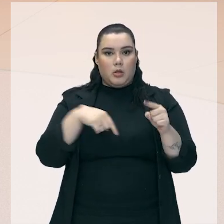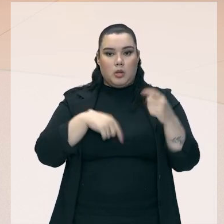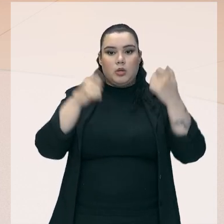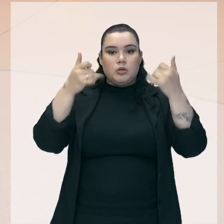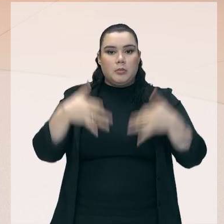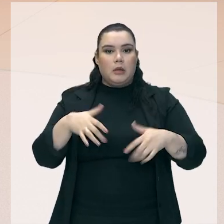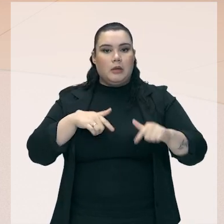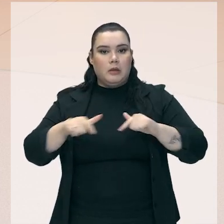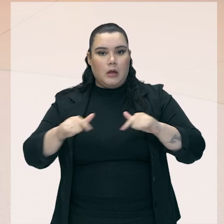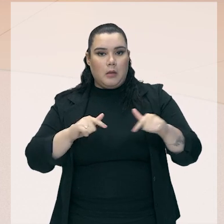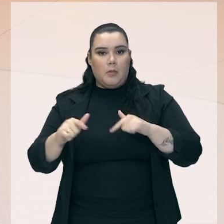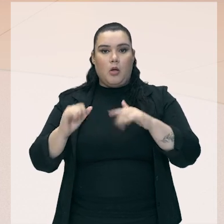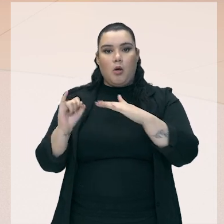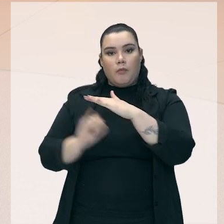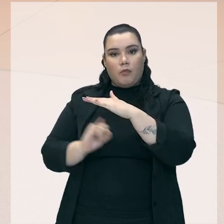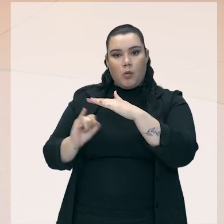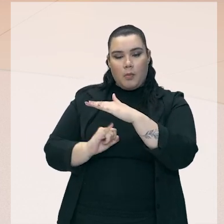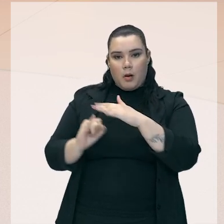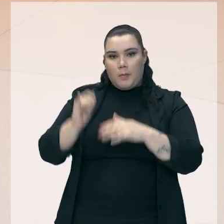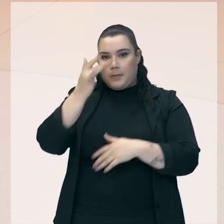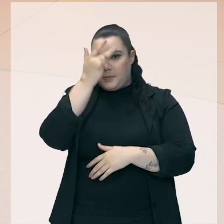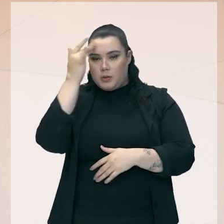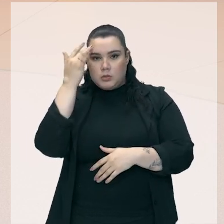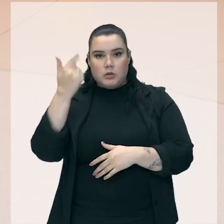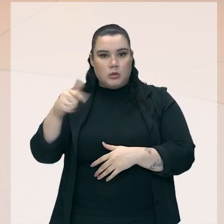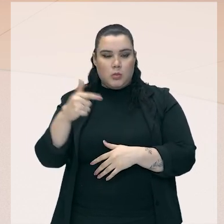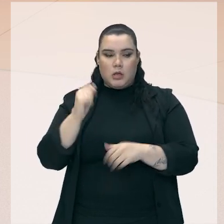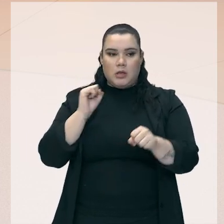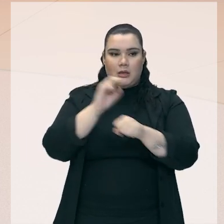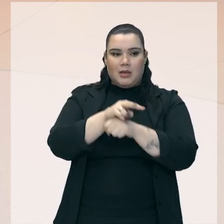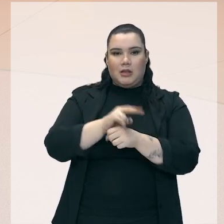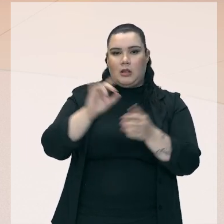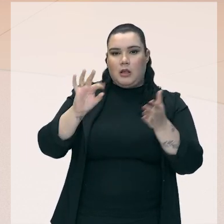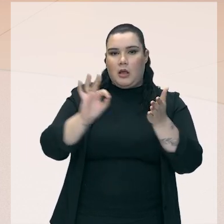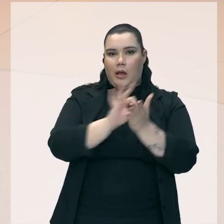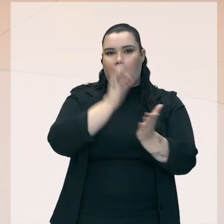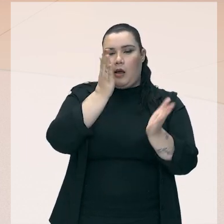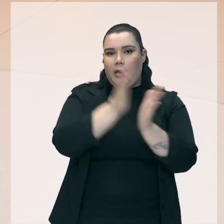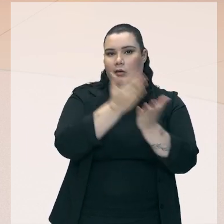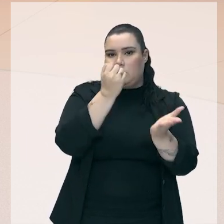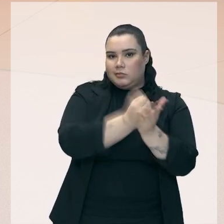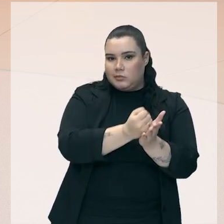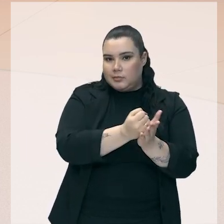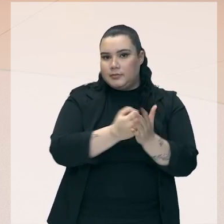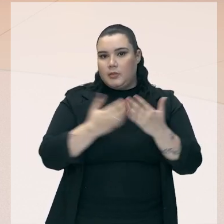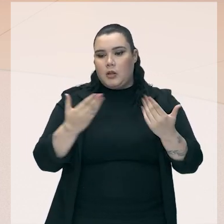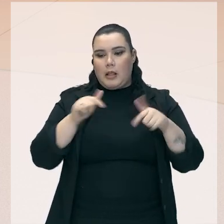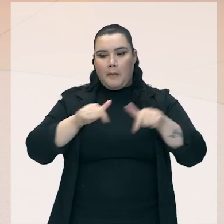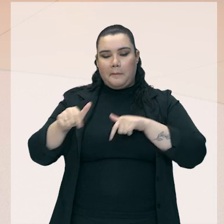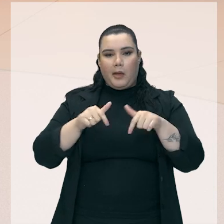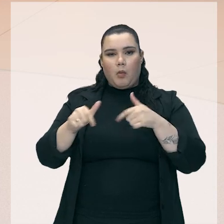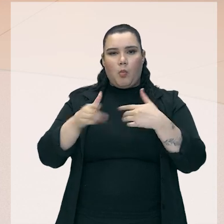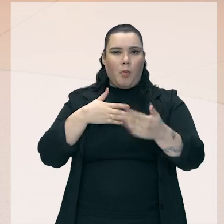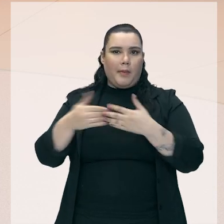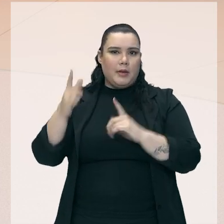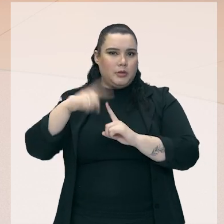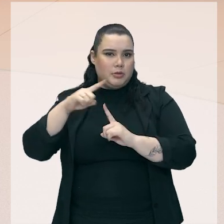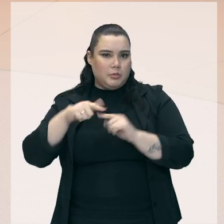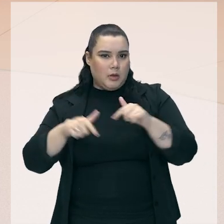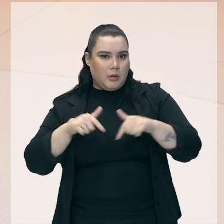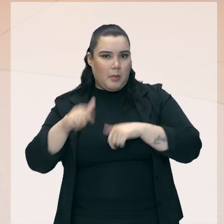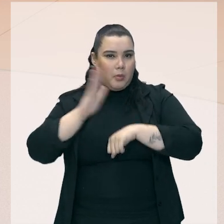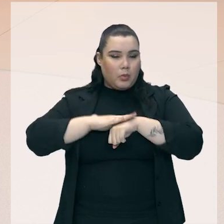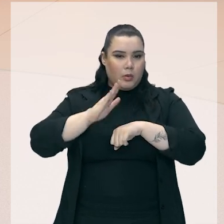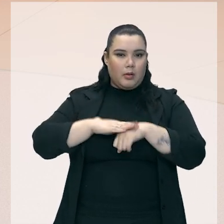trabalho informal, de pessoas que não são empregadas de maneira legal, estão trabalhando de qualquer forma, isso acaba sendo um